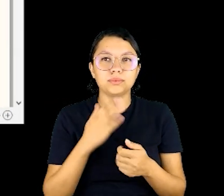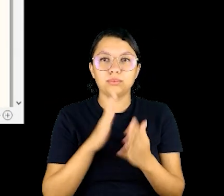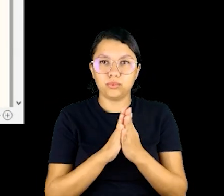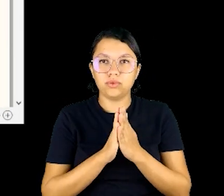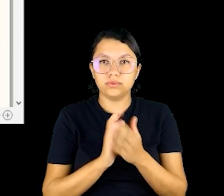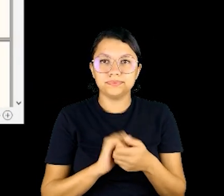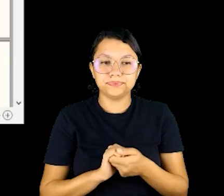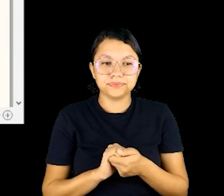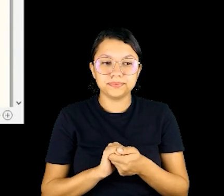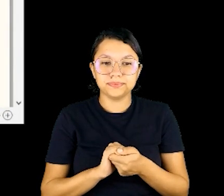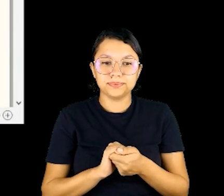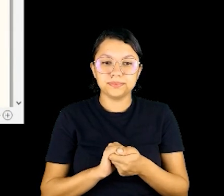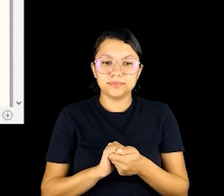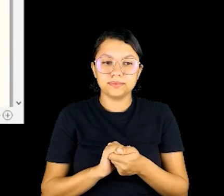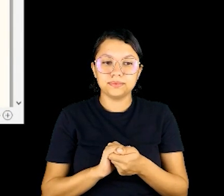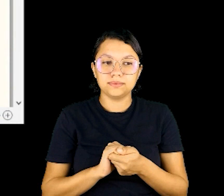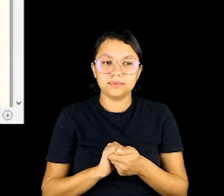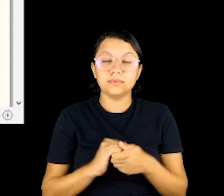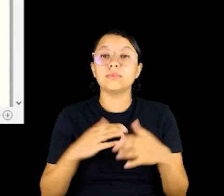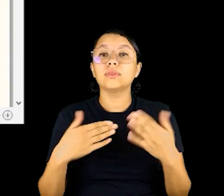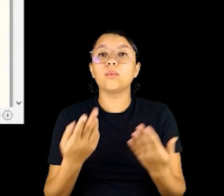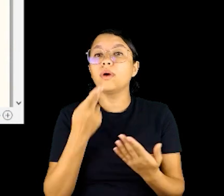Pode descer, por favor, vai.